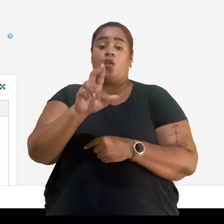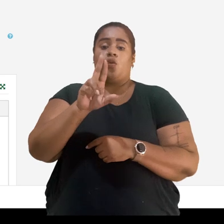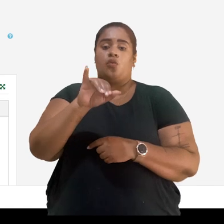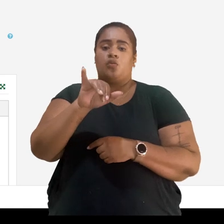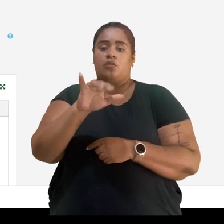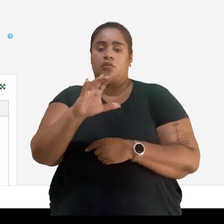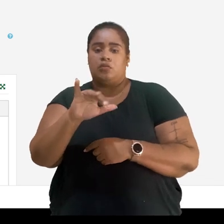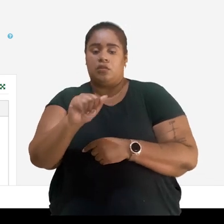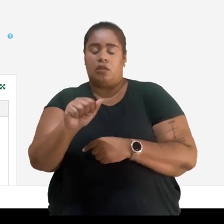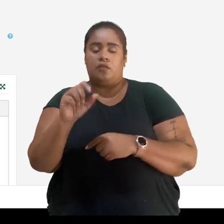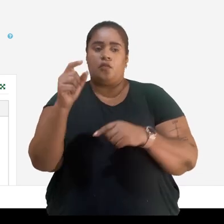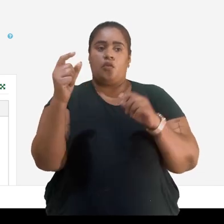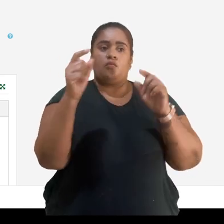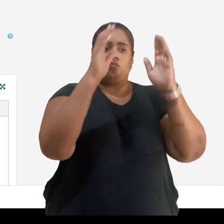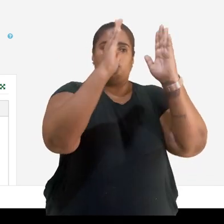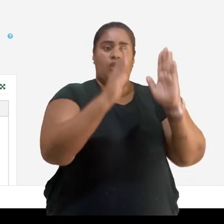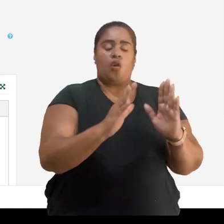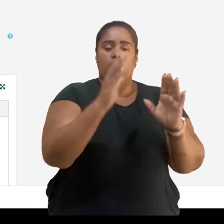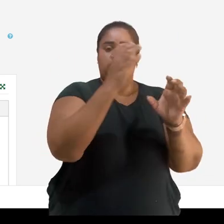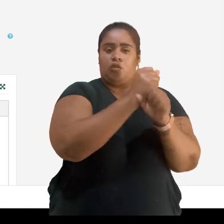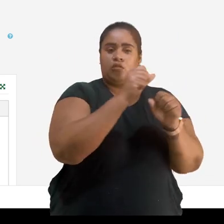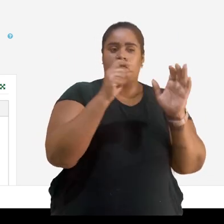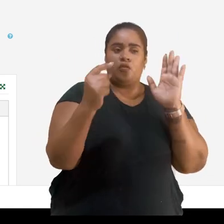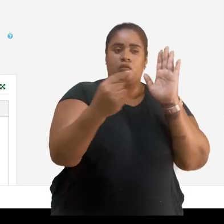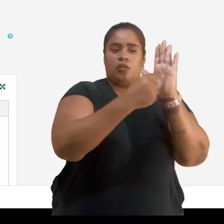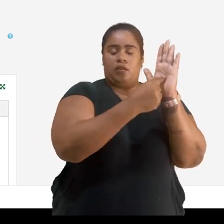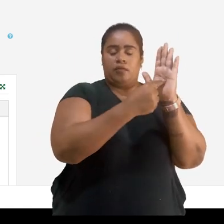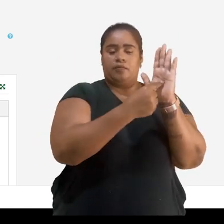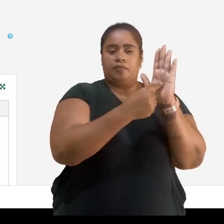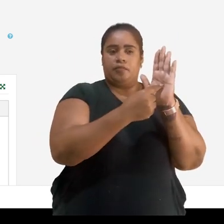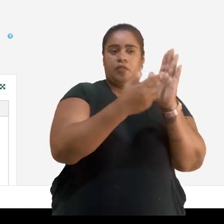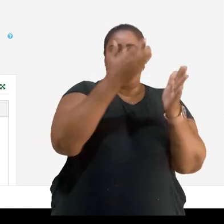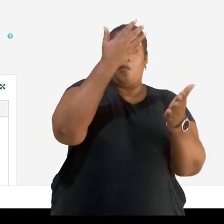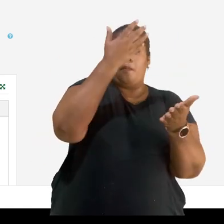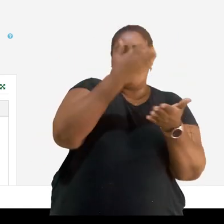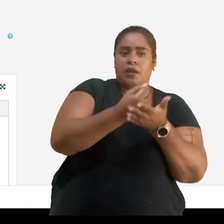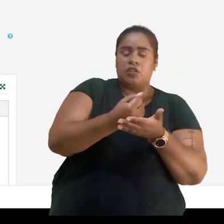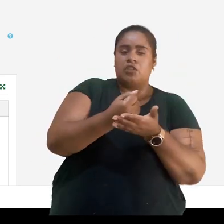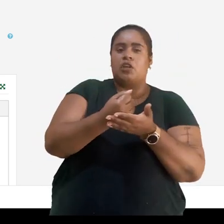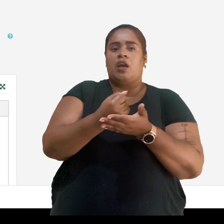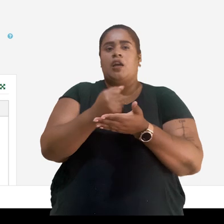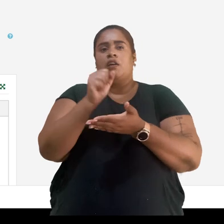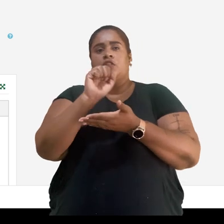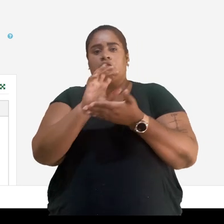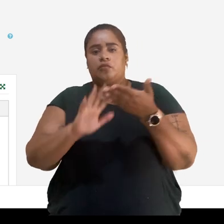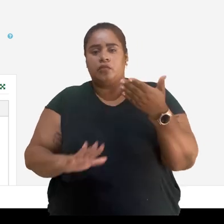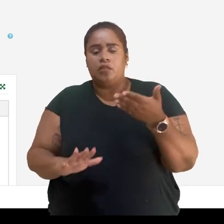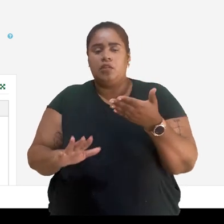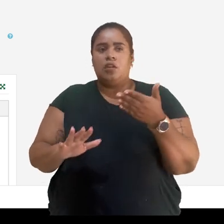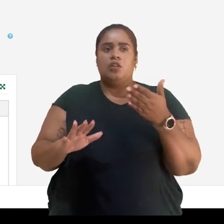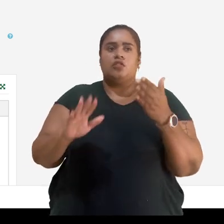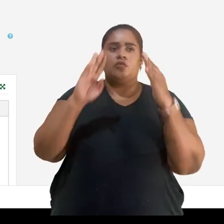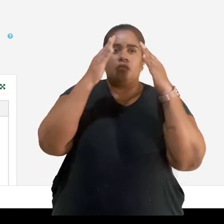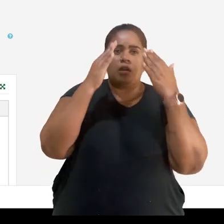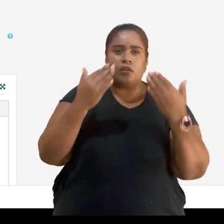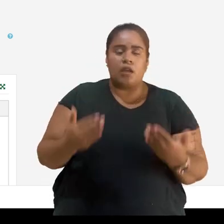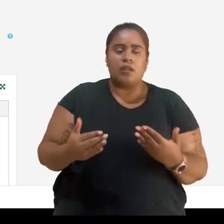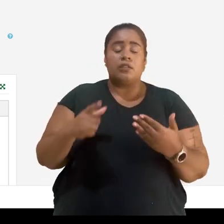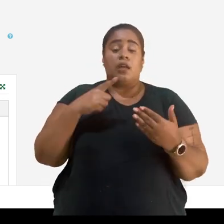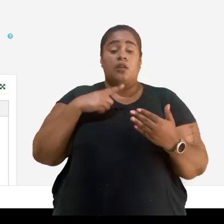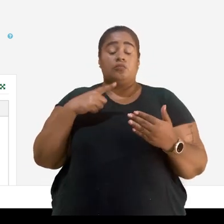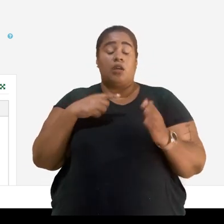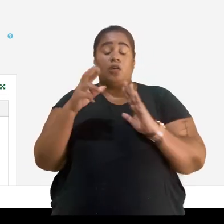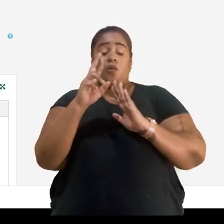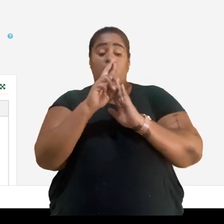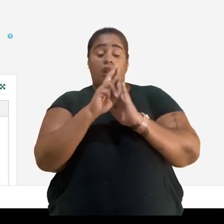E aí eu tenho aqui a atividade da aluna, que eu vou fazer o download, vou fazer a leitura, análise. E aqui